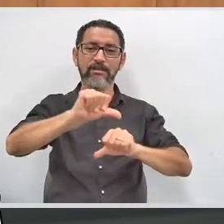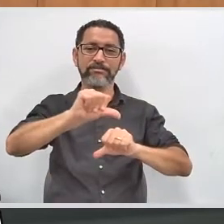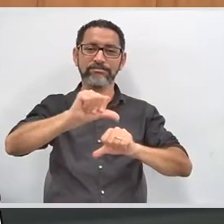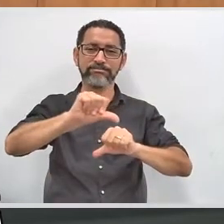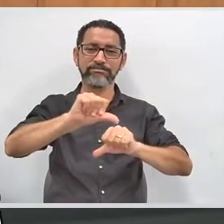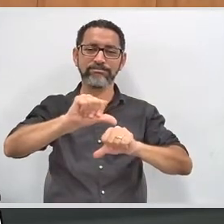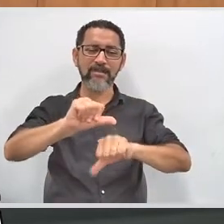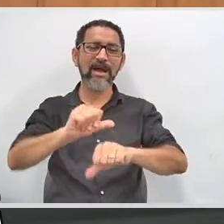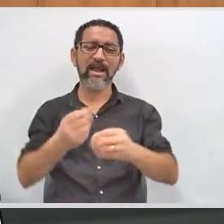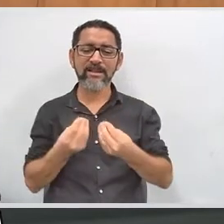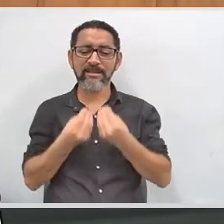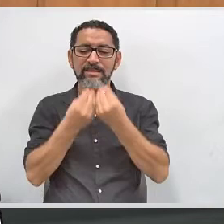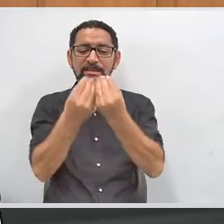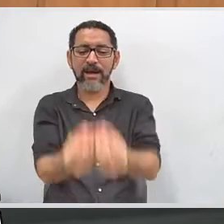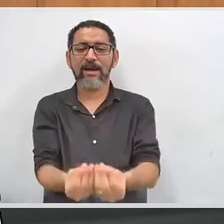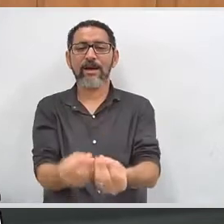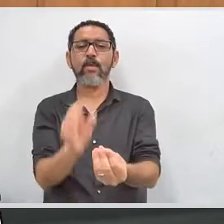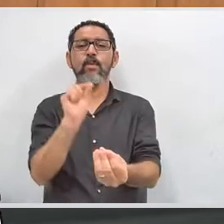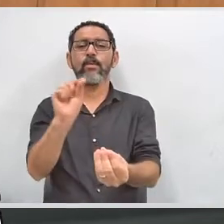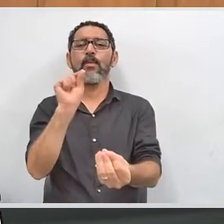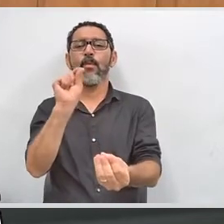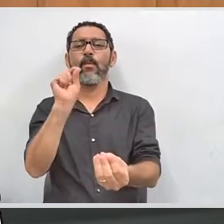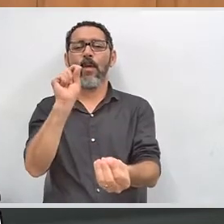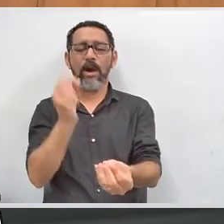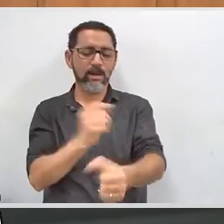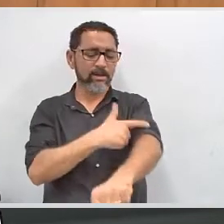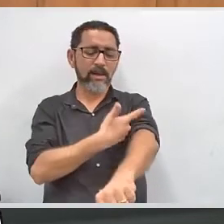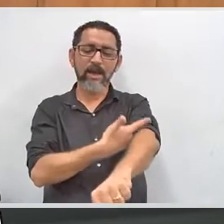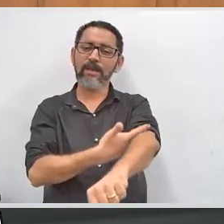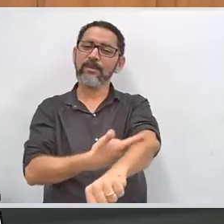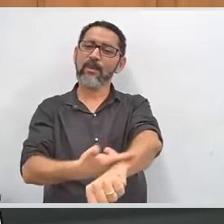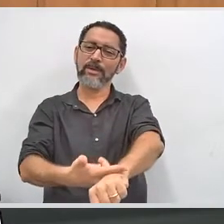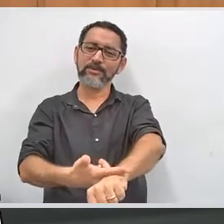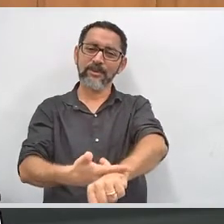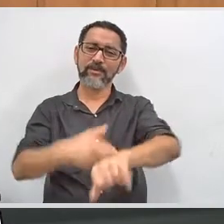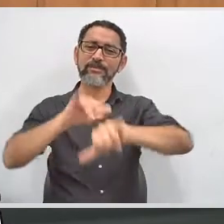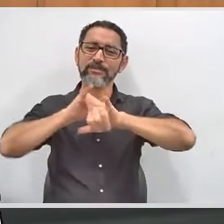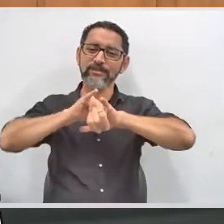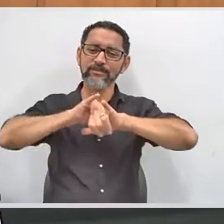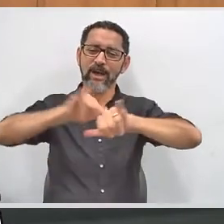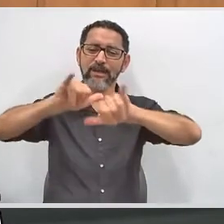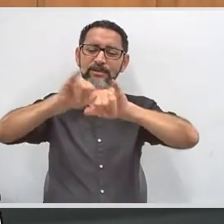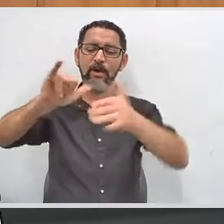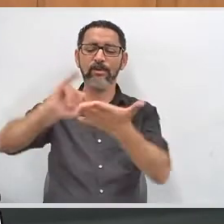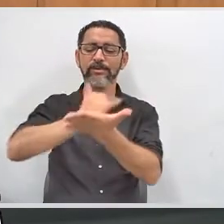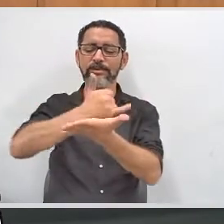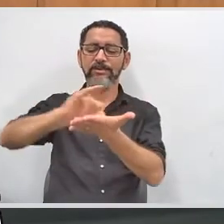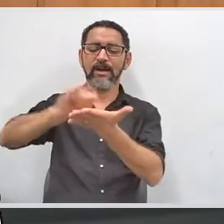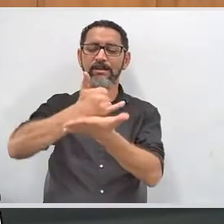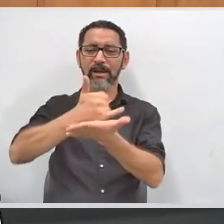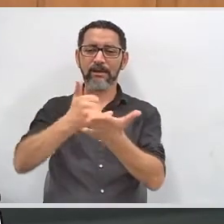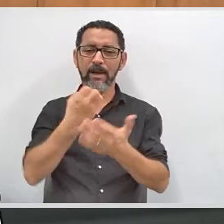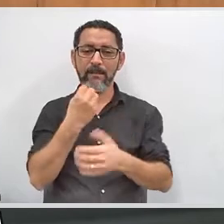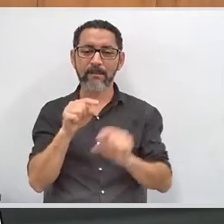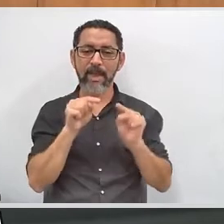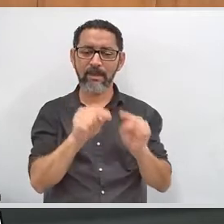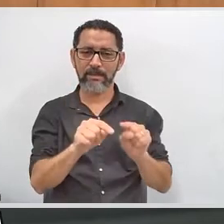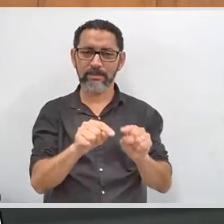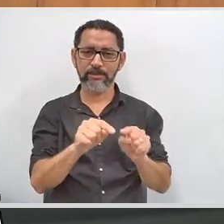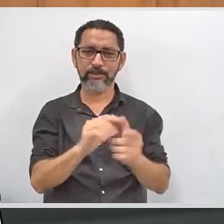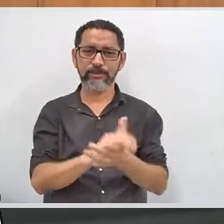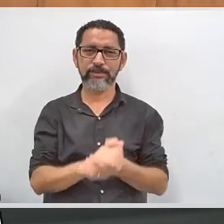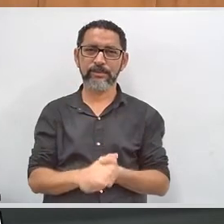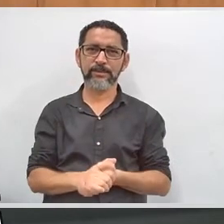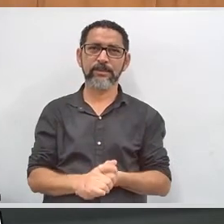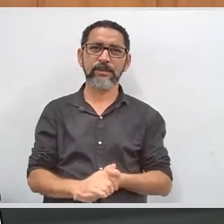elas são educativas, não é do outro, que ao ver, inclusive, a divulgação das estratégias para garantir isso,